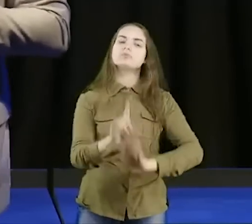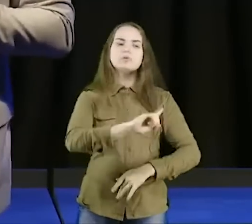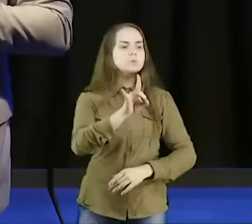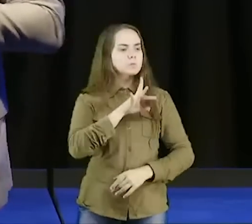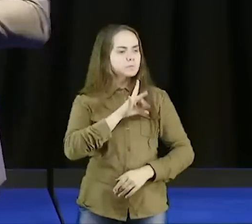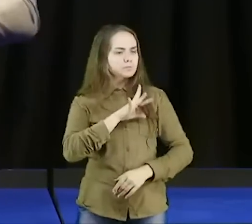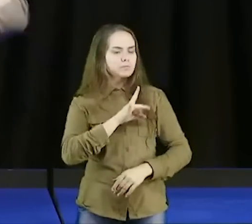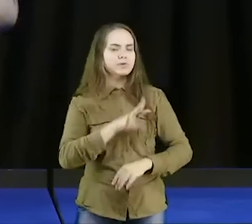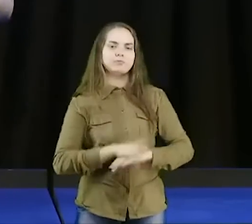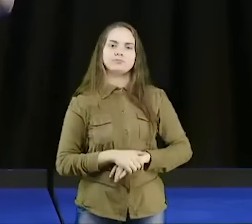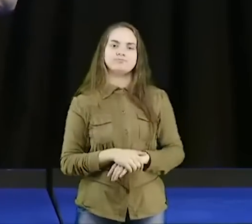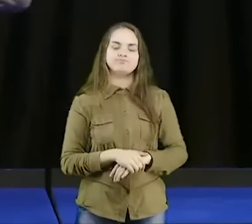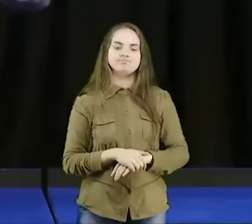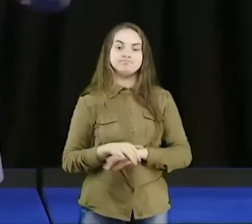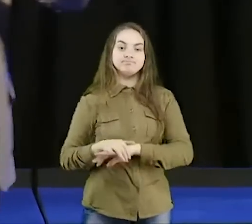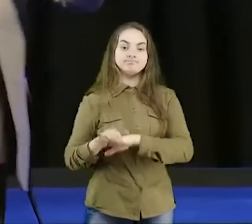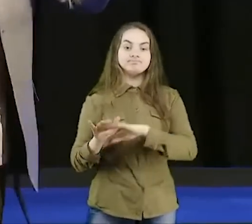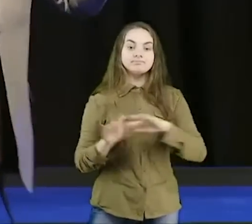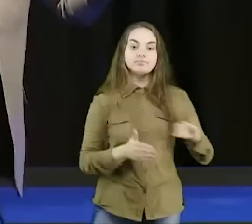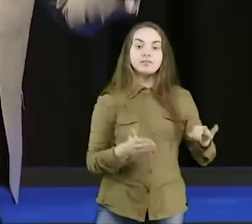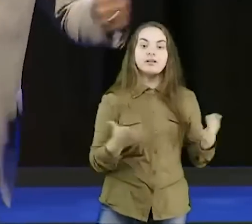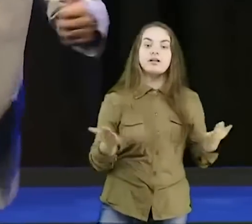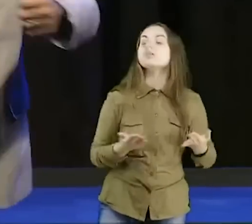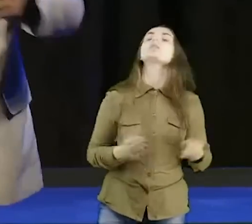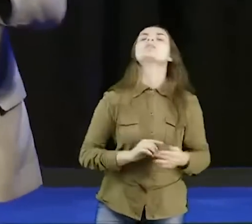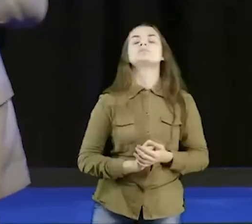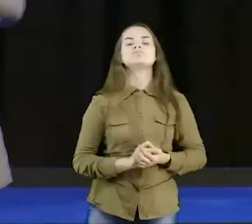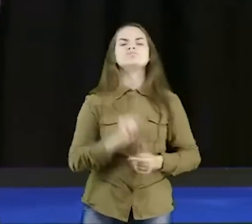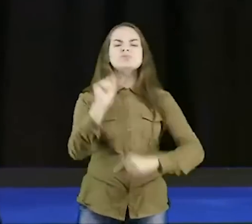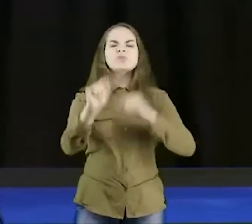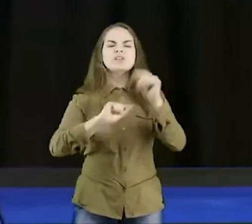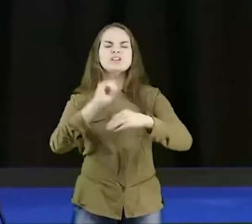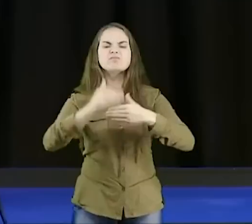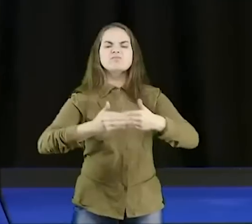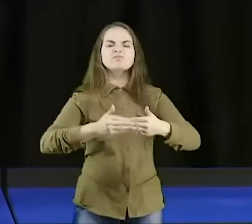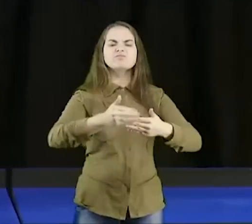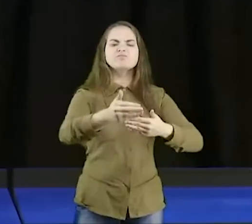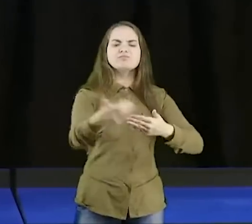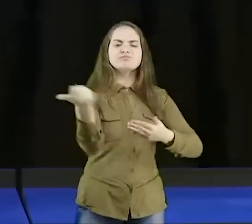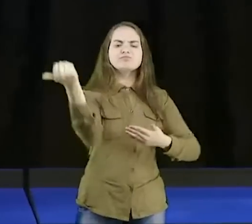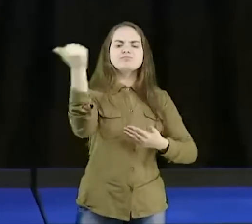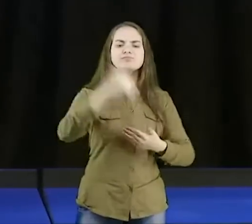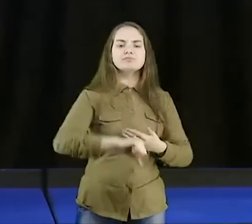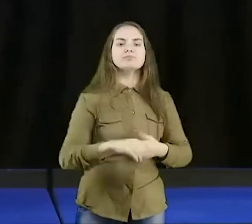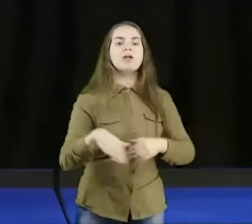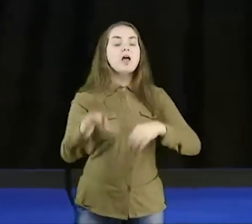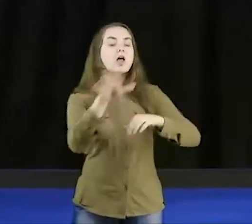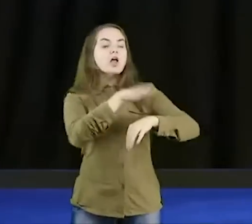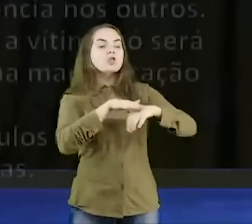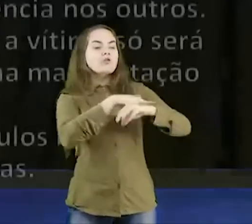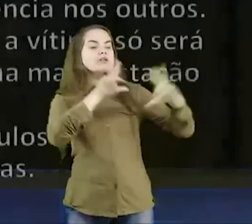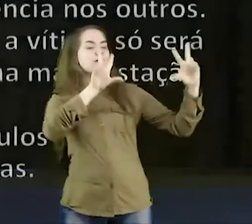dano, os fará, agora, fórmulas do desastre, número 1, conversar com demônios,